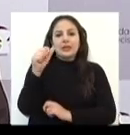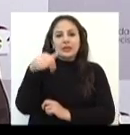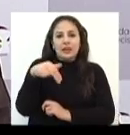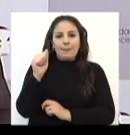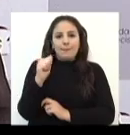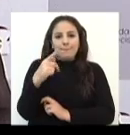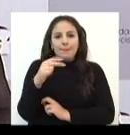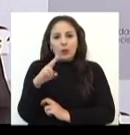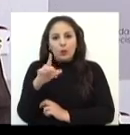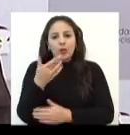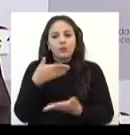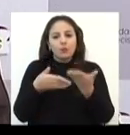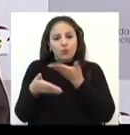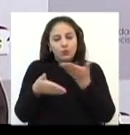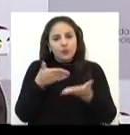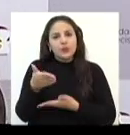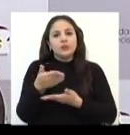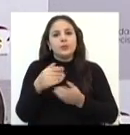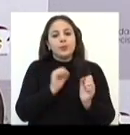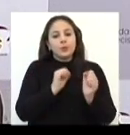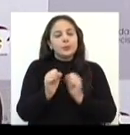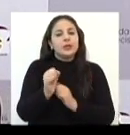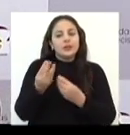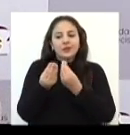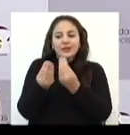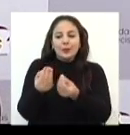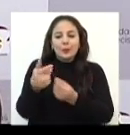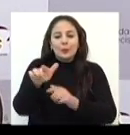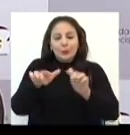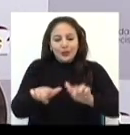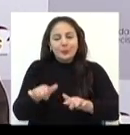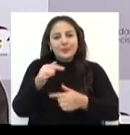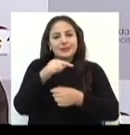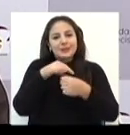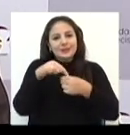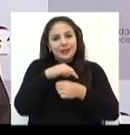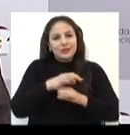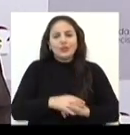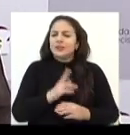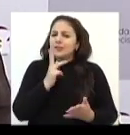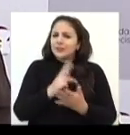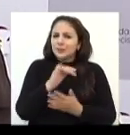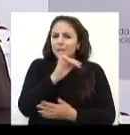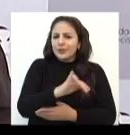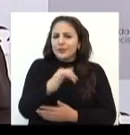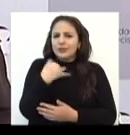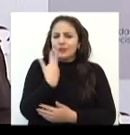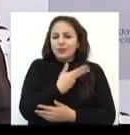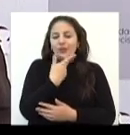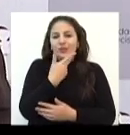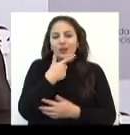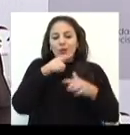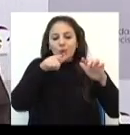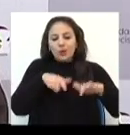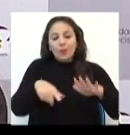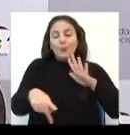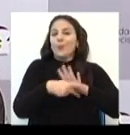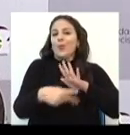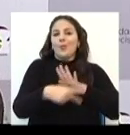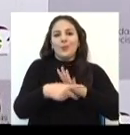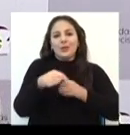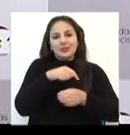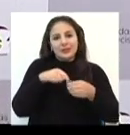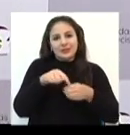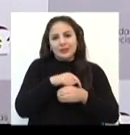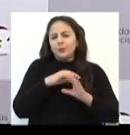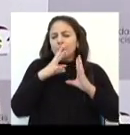na equipe que possibilitaram a devolução desse espaço para a cidade. Que é sempre importante a gente dizer, é um espaço para a cidade,